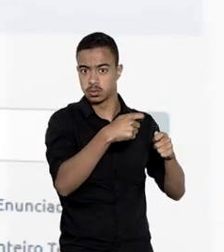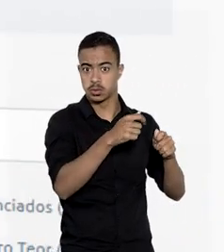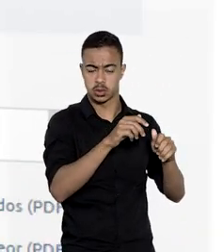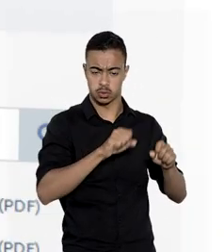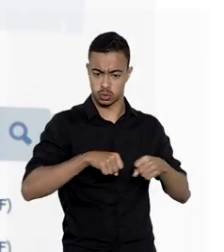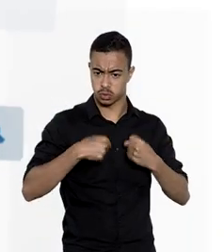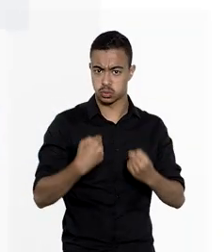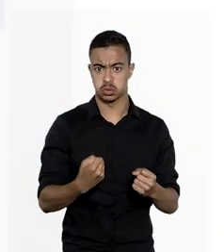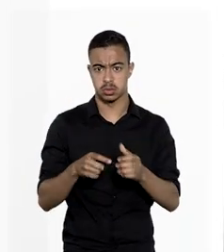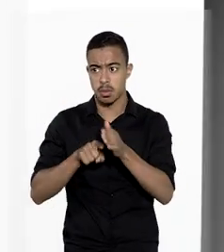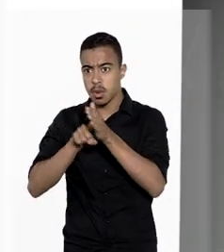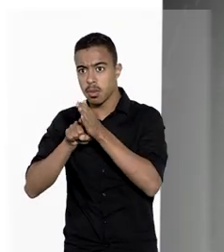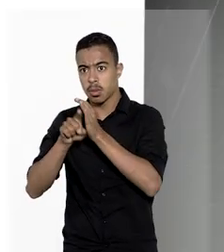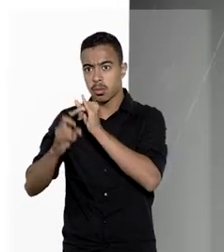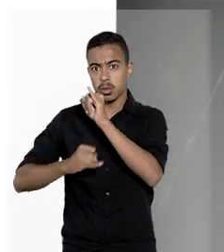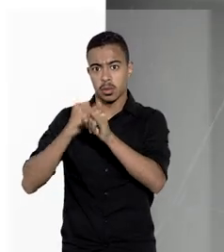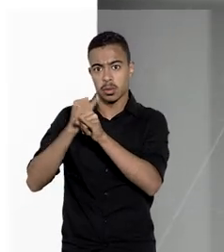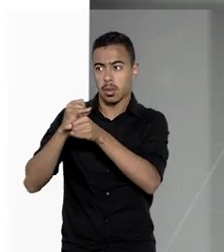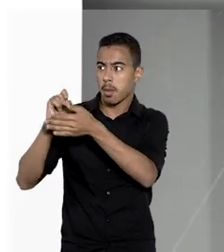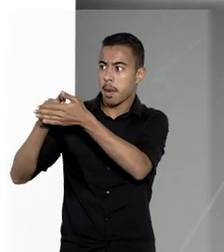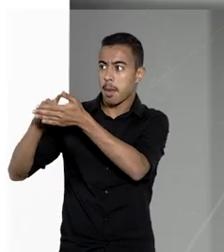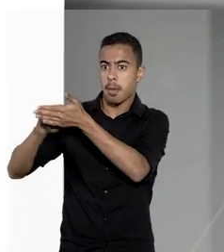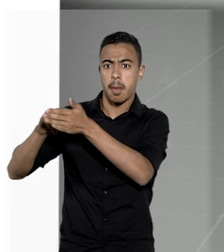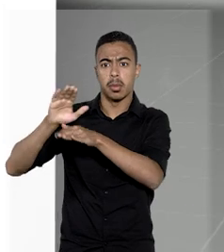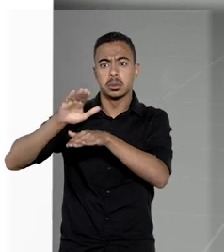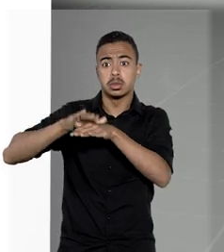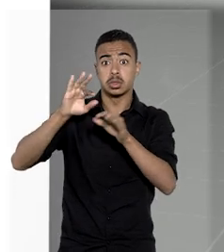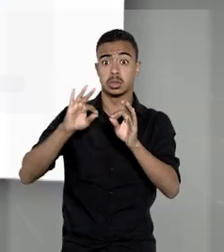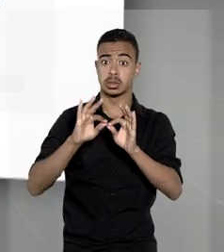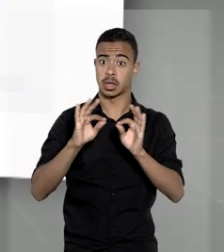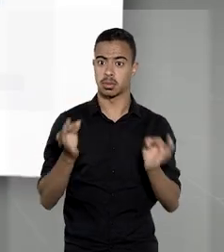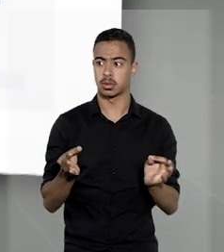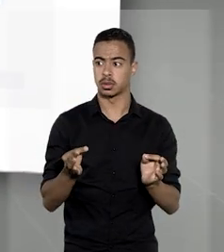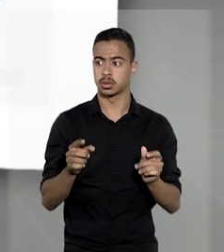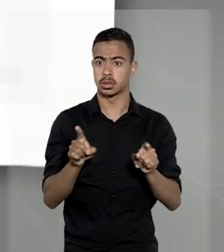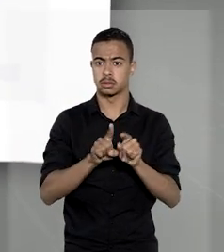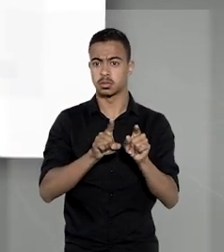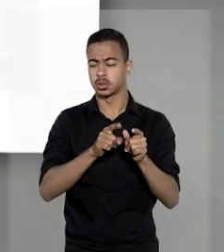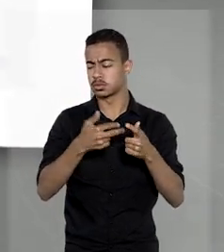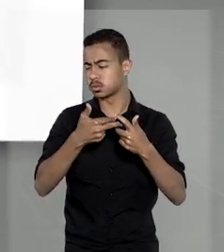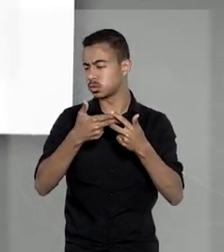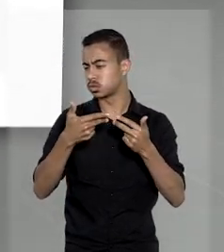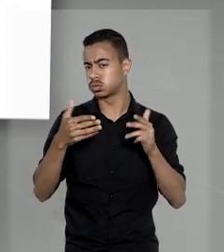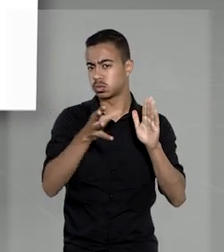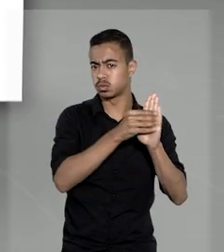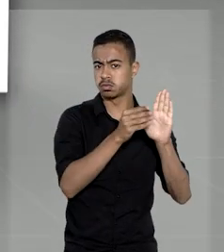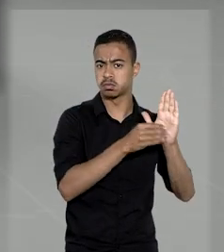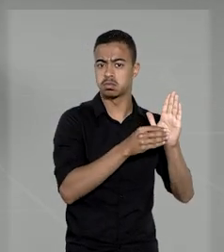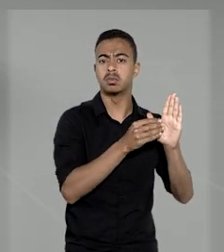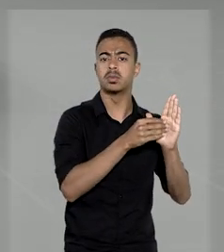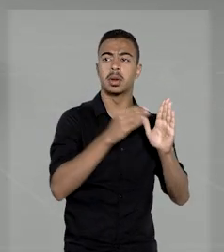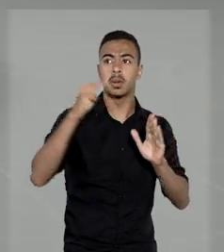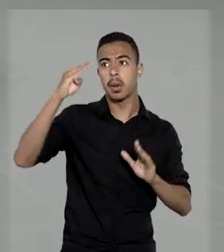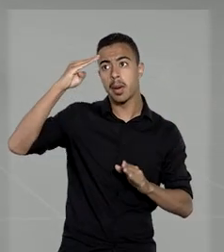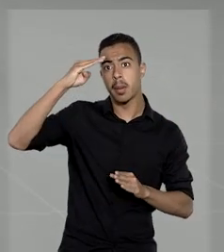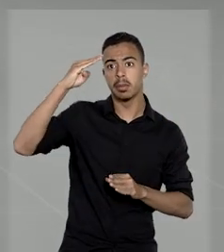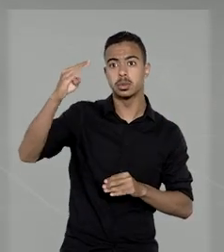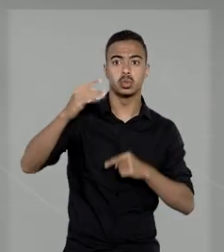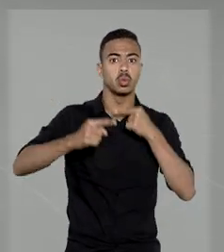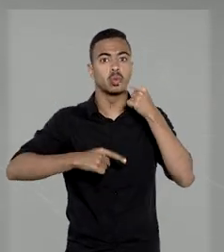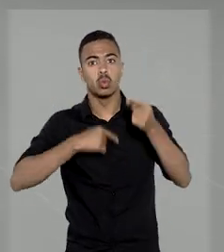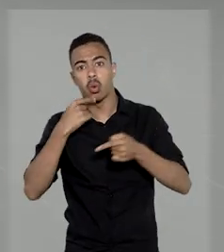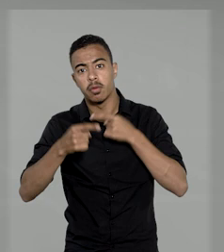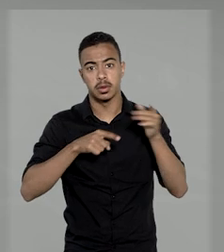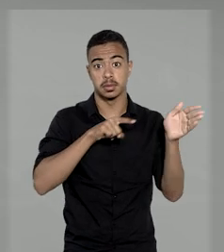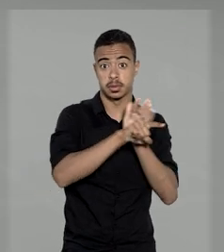deixaram a navegação ainda mais simples e intuitiva. Também foram incluídos diversos conteúdos relacionados às